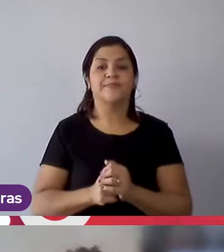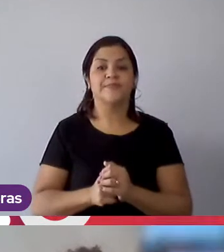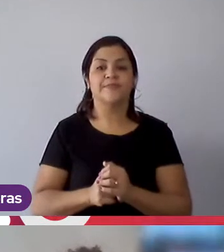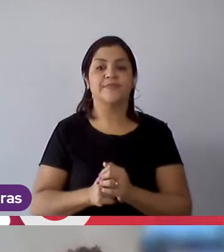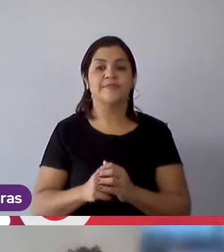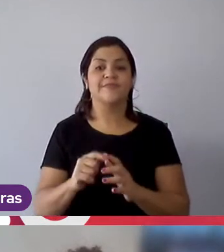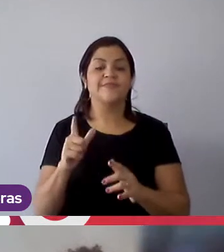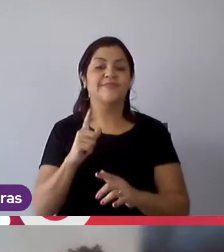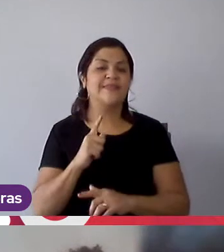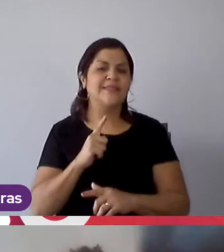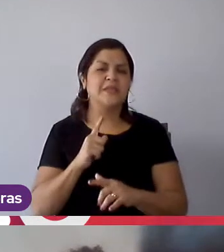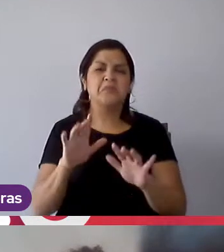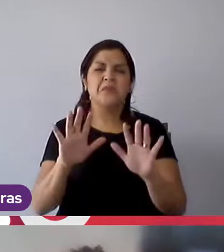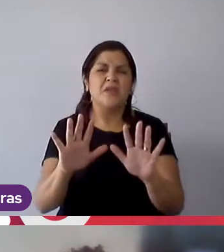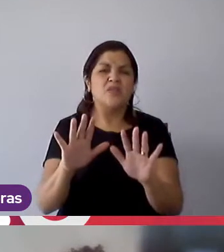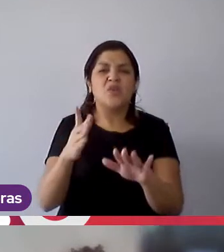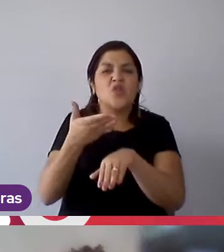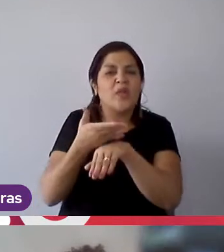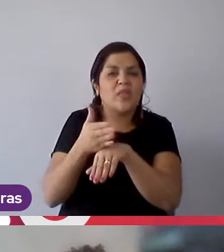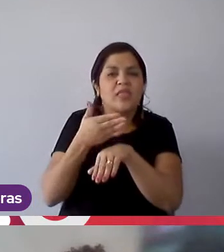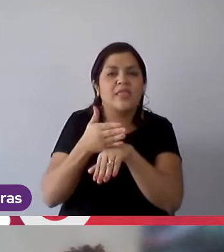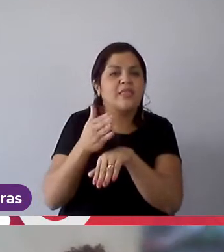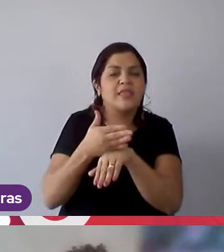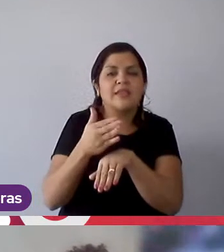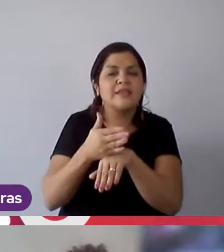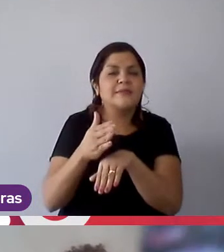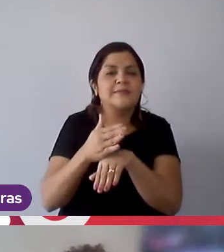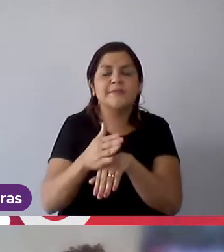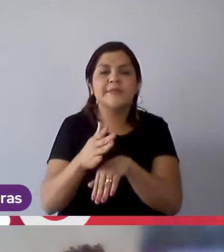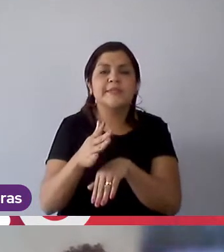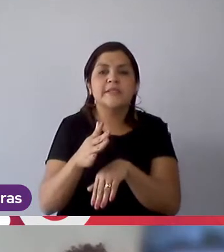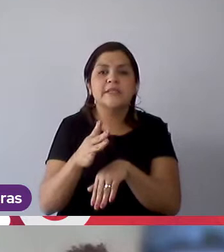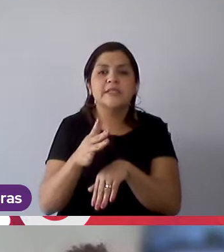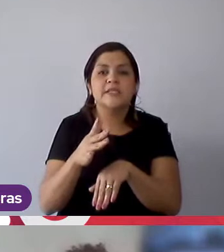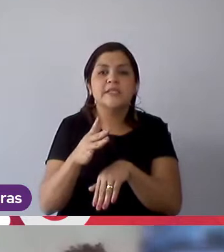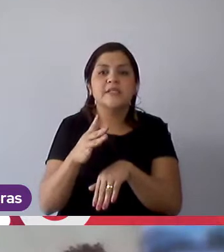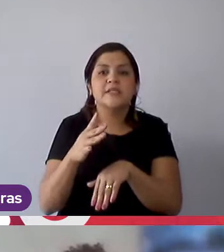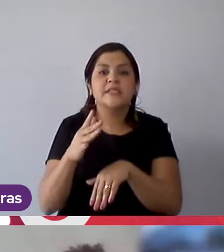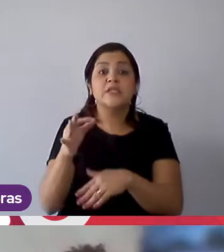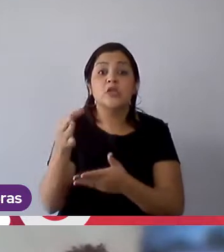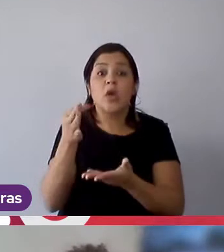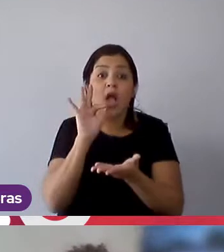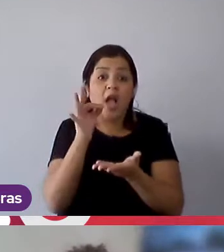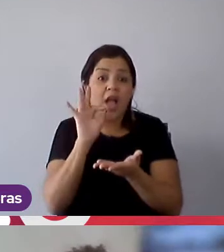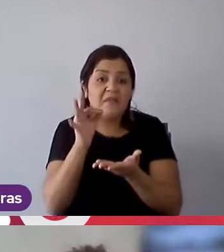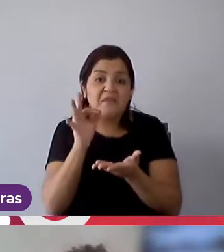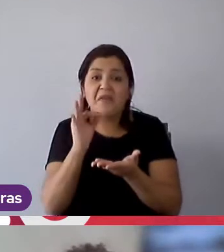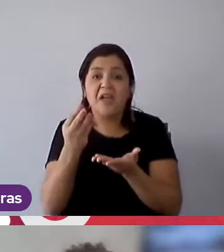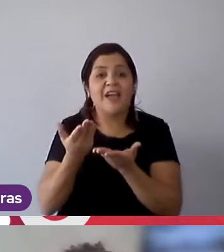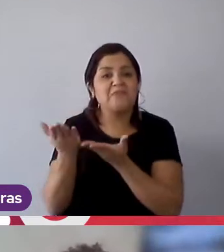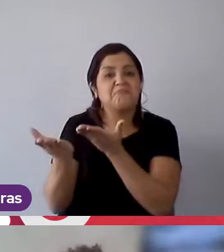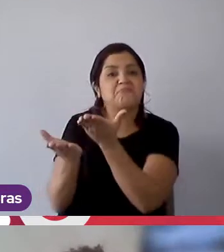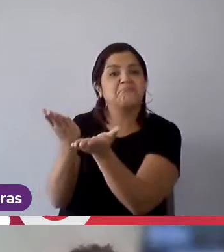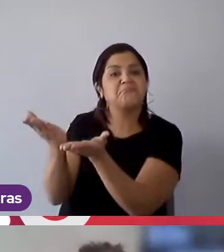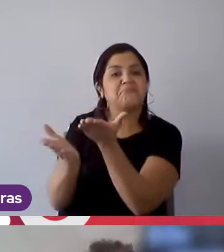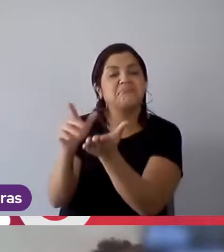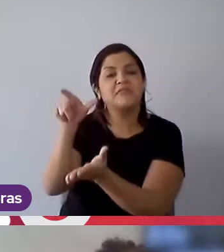E não é um estágio onde eu fico servindo cafezinho ou onde eu não